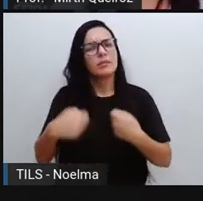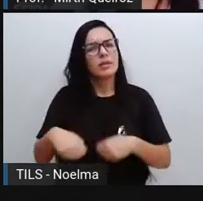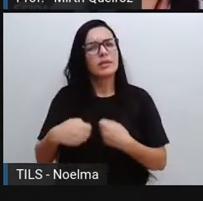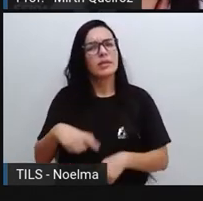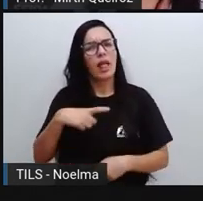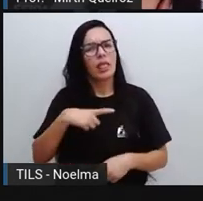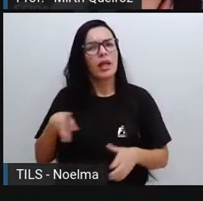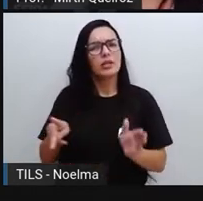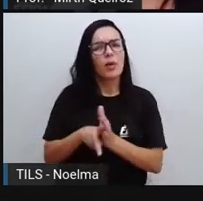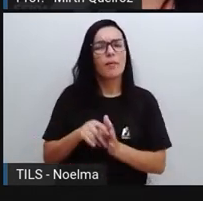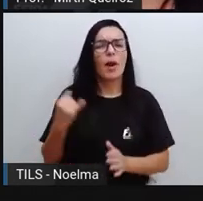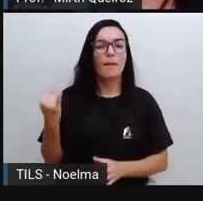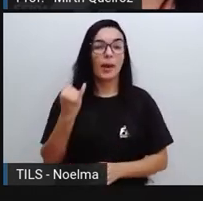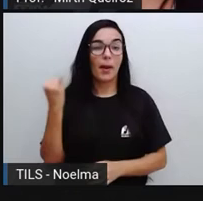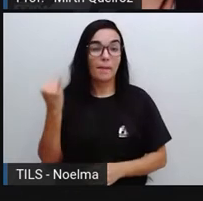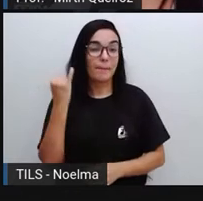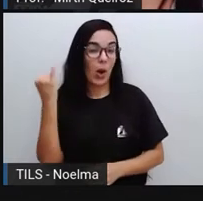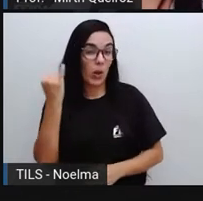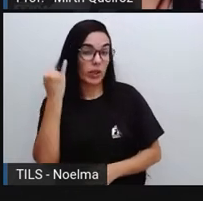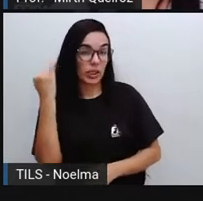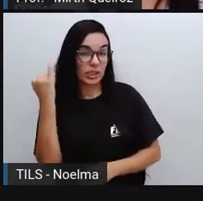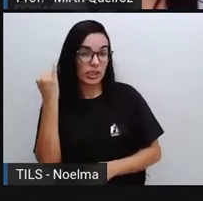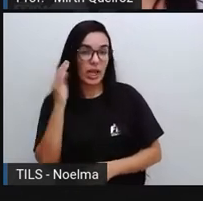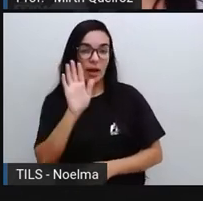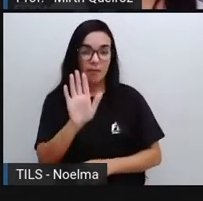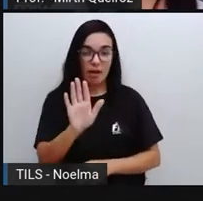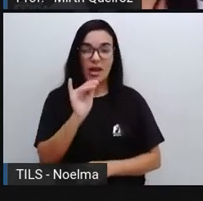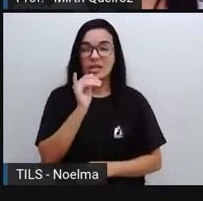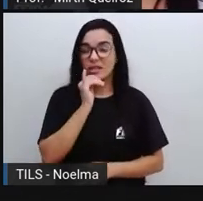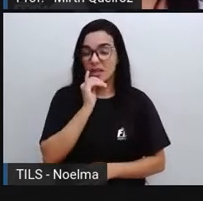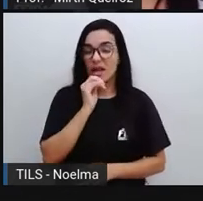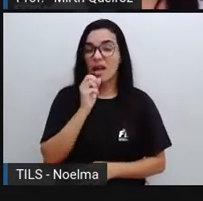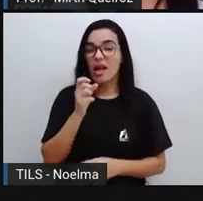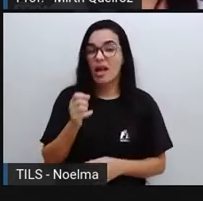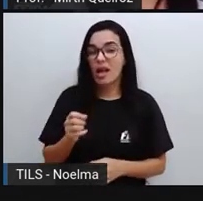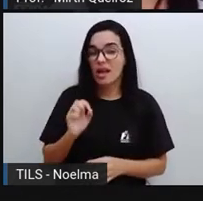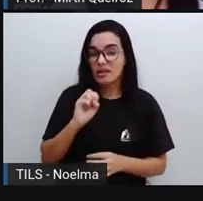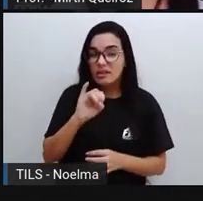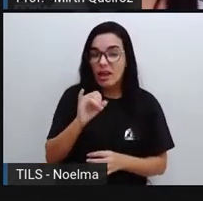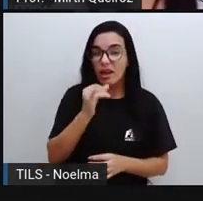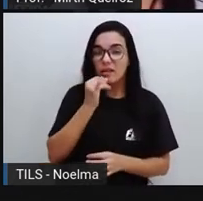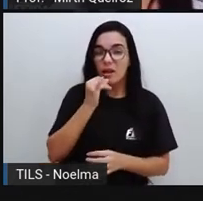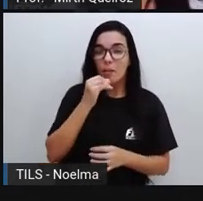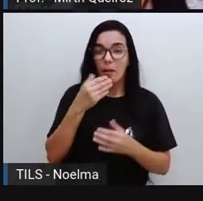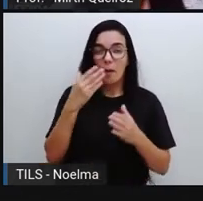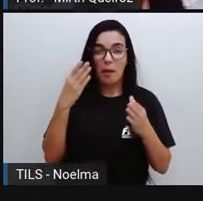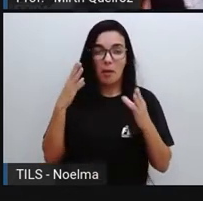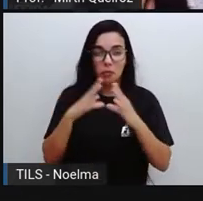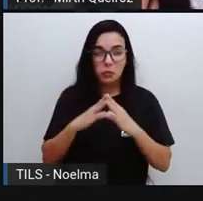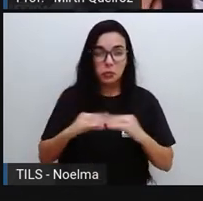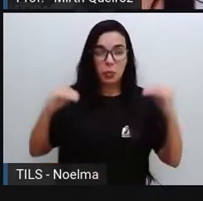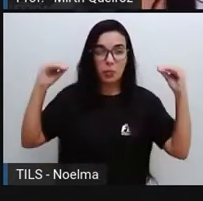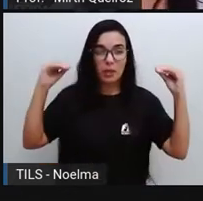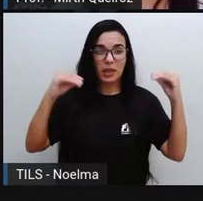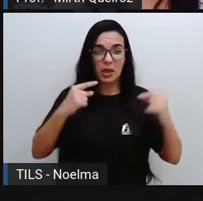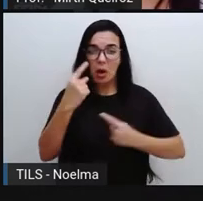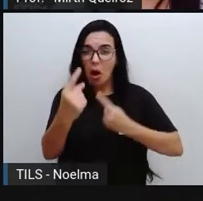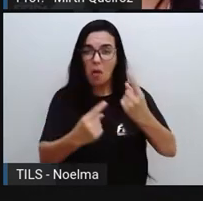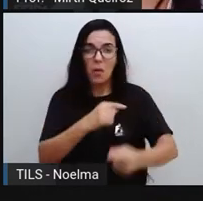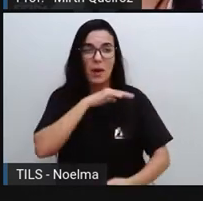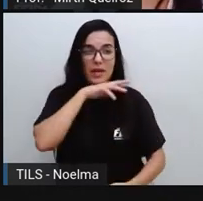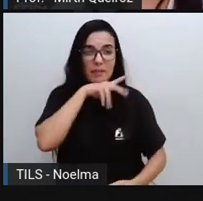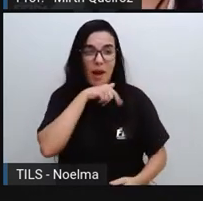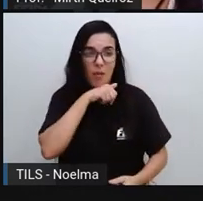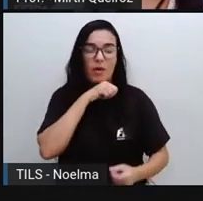se extinguir uma espécie, consequentemente vai afetar outras espécies também,